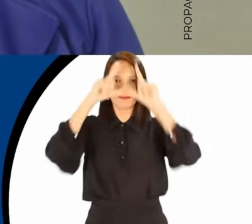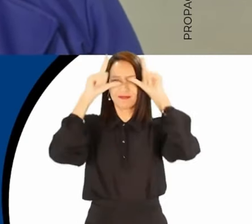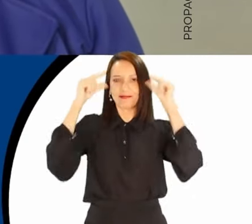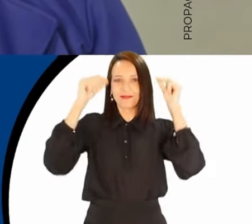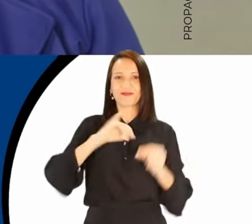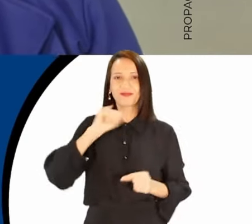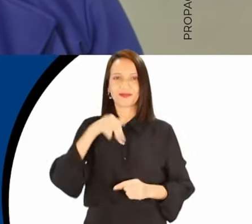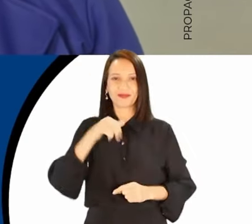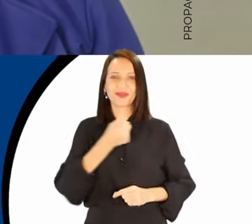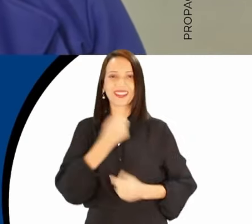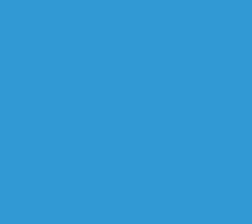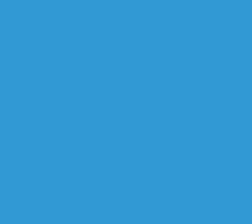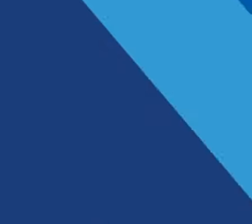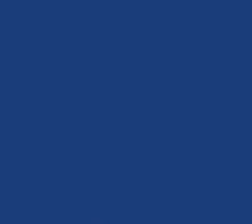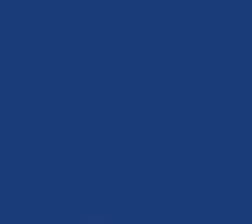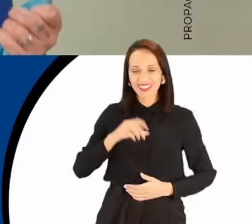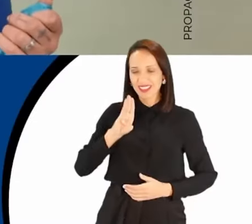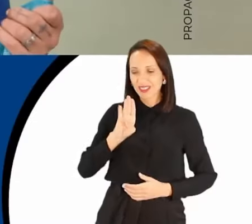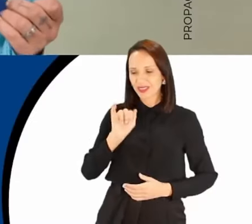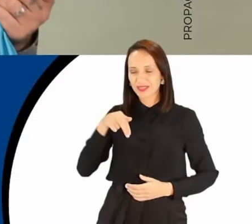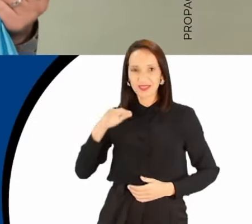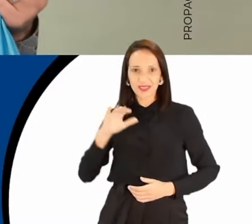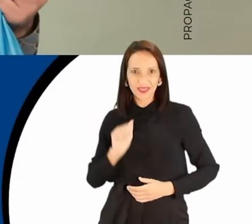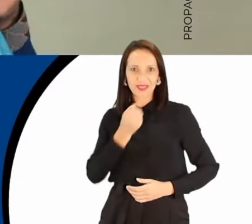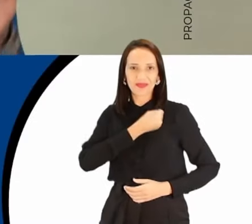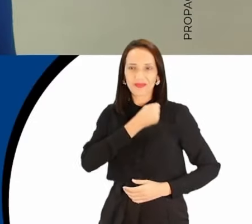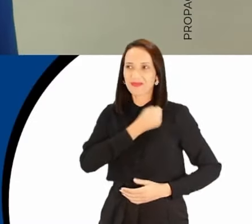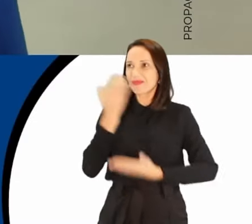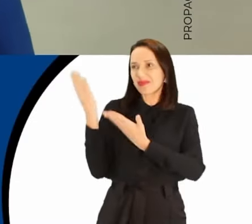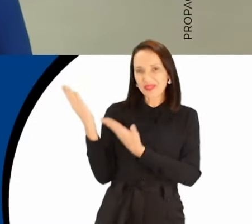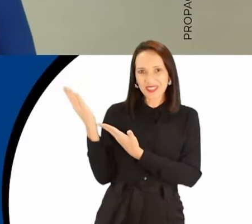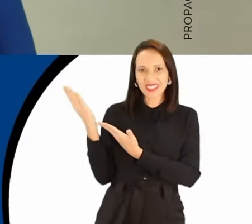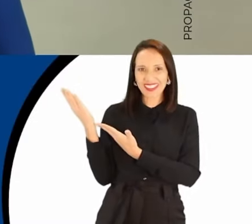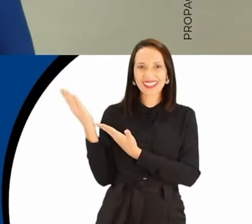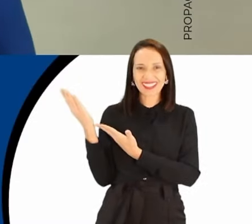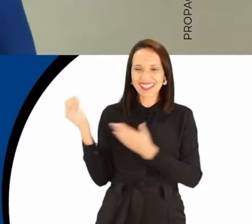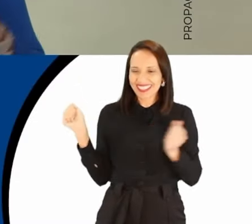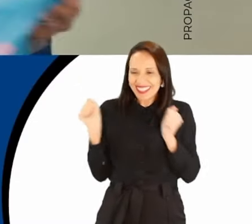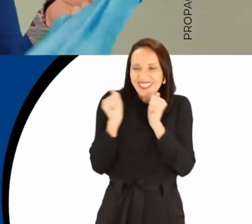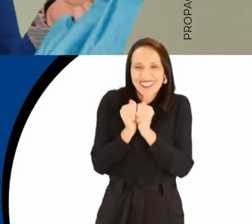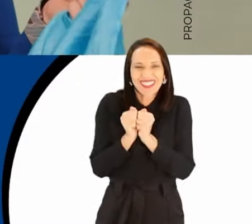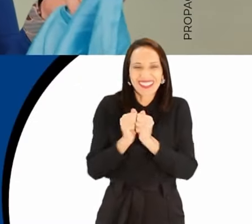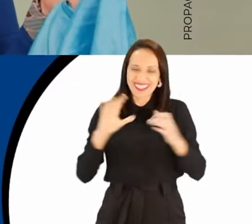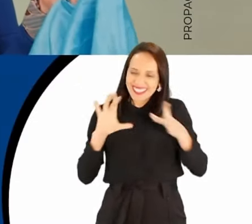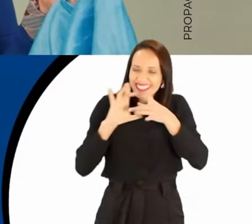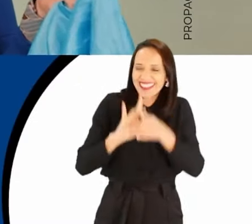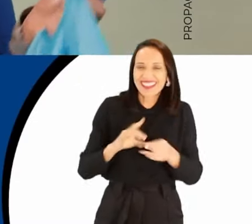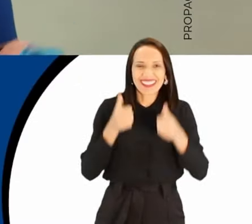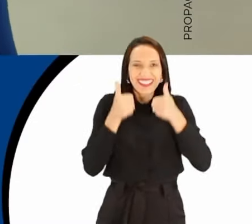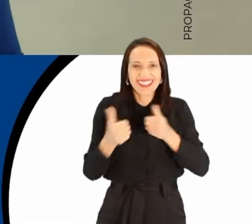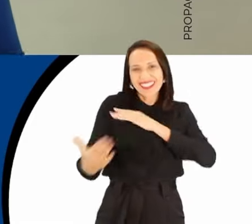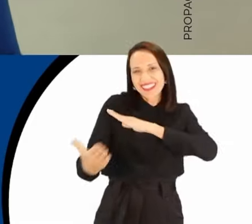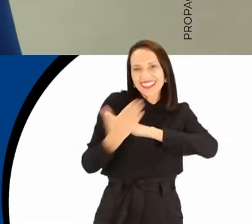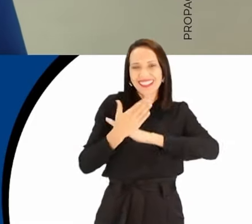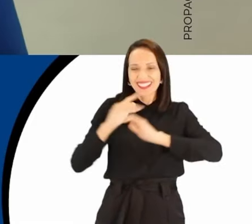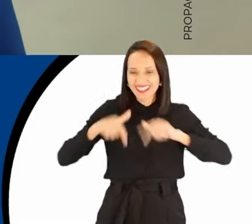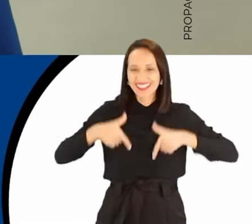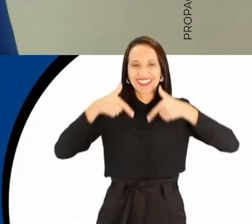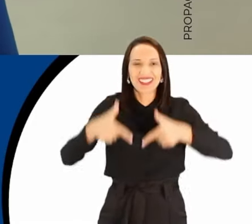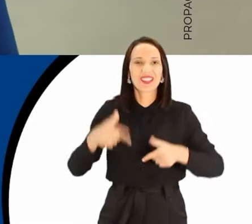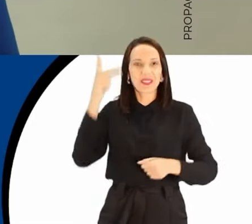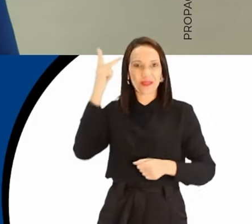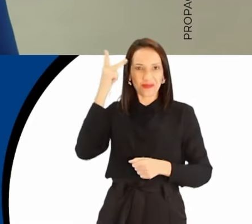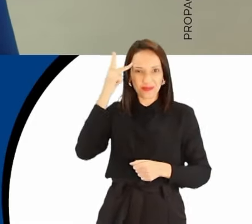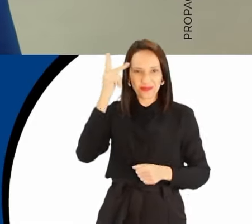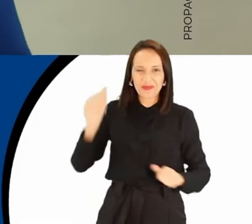Vote em enfermeira João Napaz, 12, 0, 90. Bianca Soares, 12, 202. Junte-se à corrente do bem e me ajude a